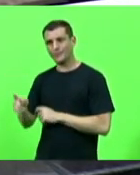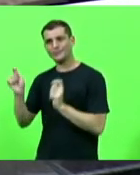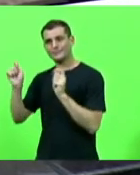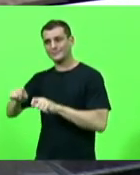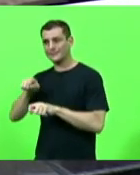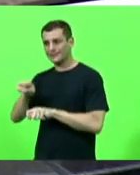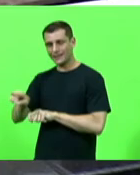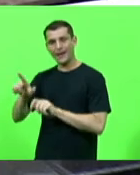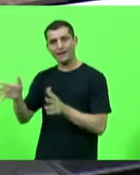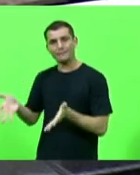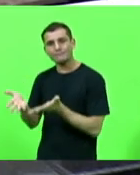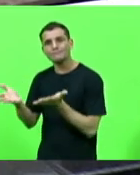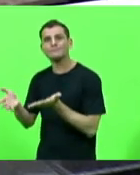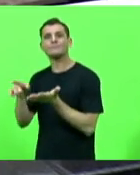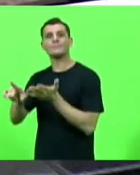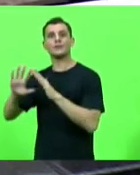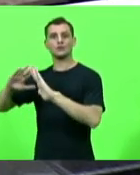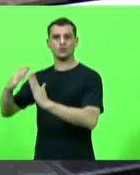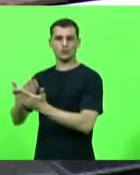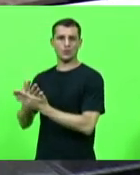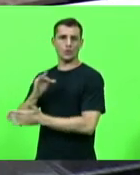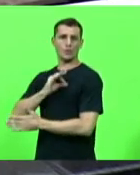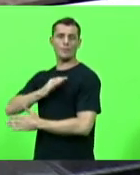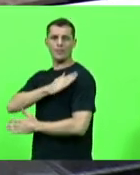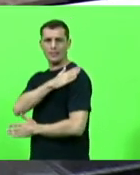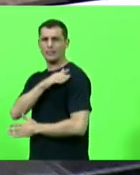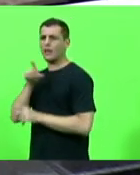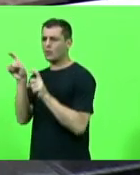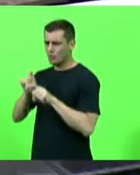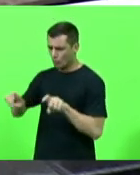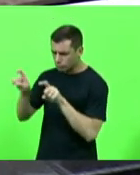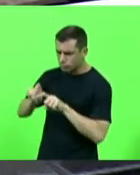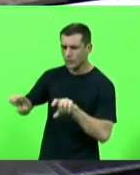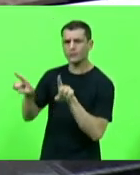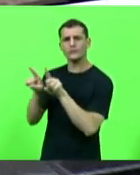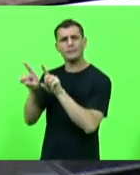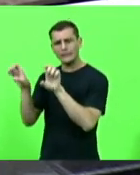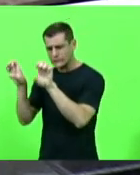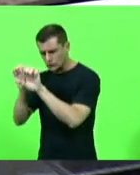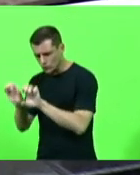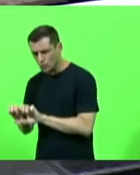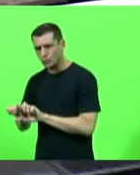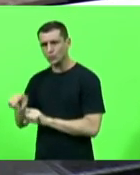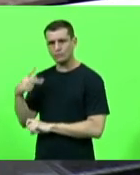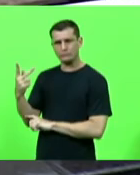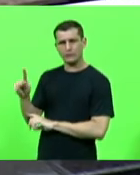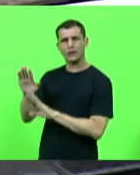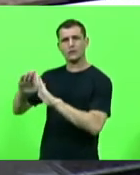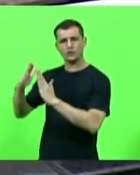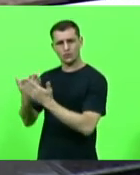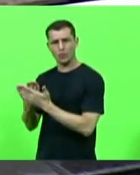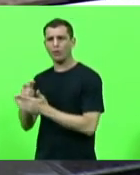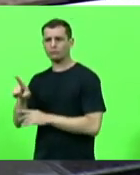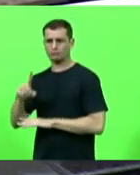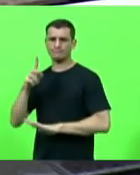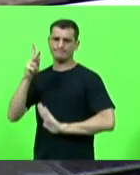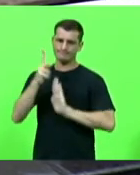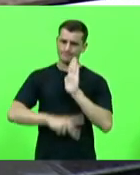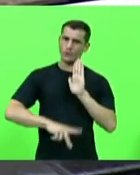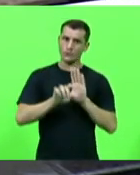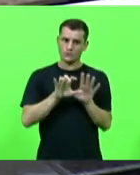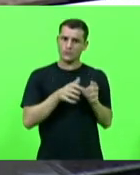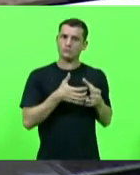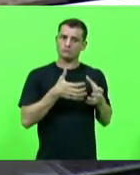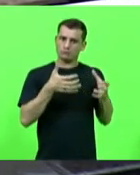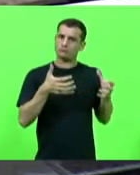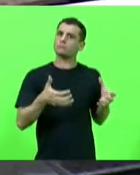os produtos que estão ali computadores enfim toda a parte estrutural do colégio a gente deu essa parcela claro que é um projeto amplo não depende só de um parlamentar mas